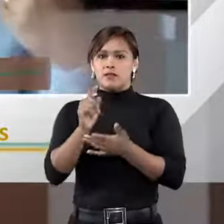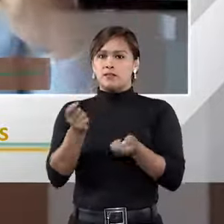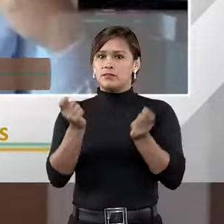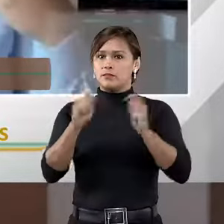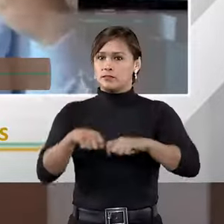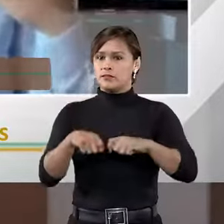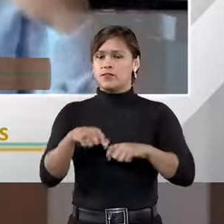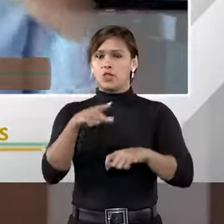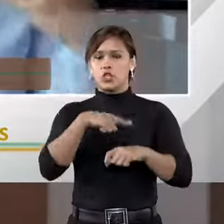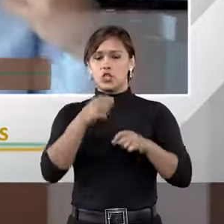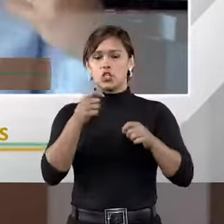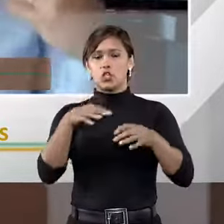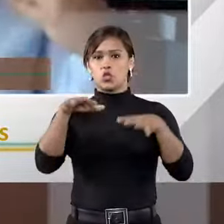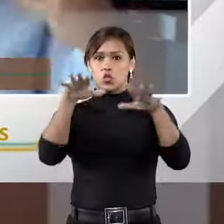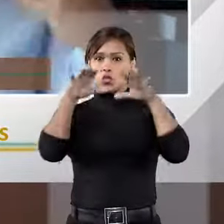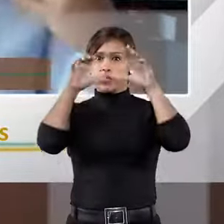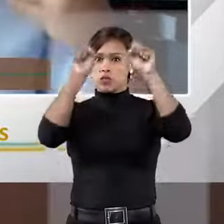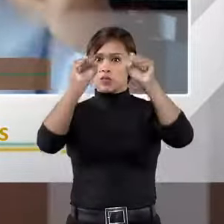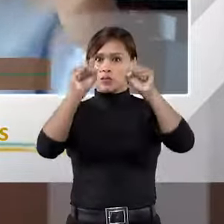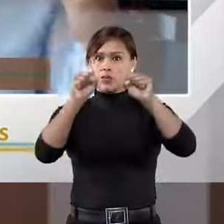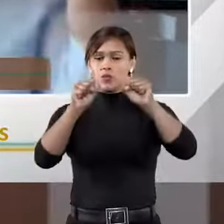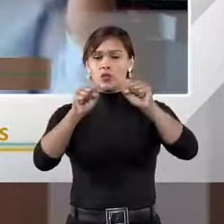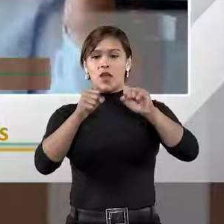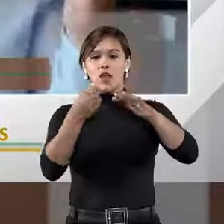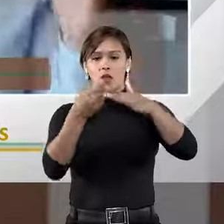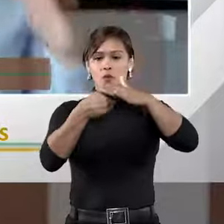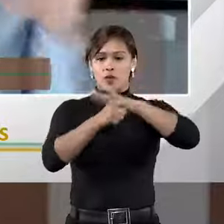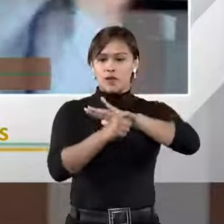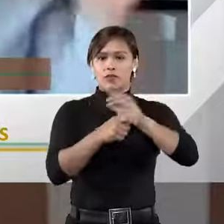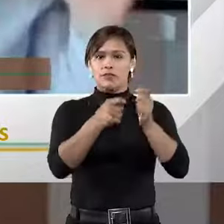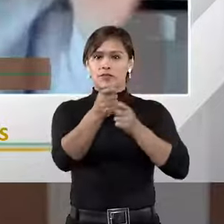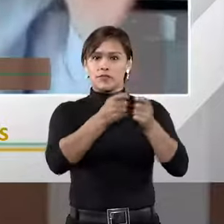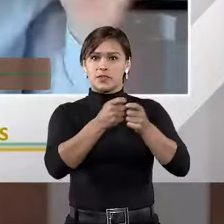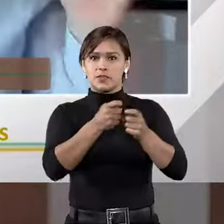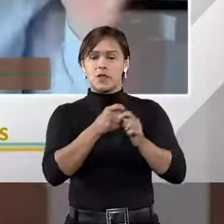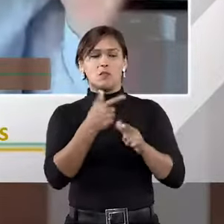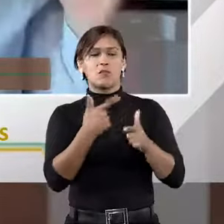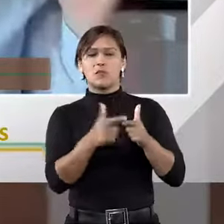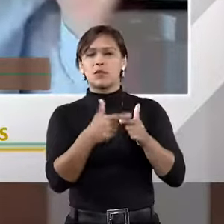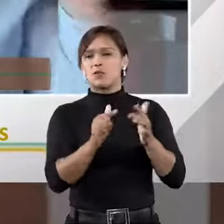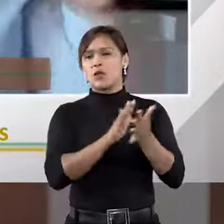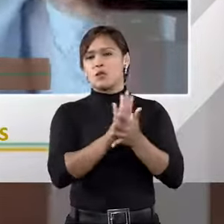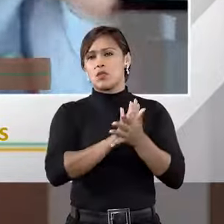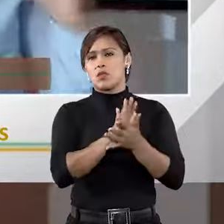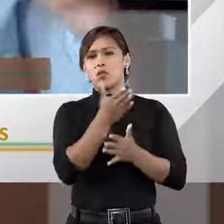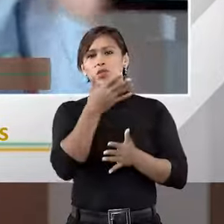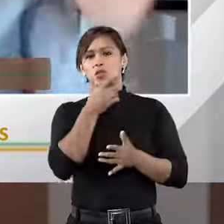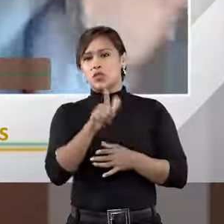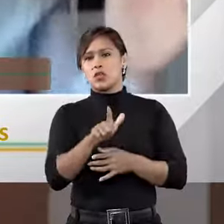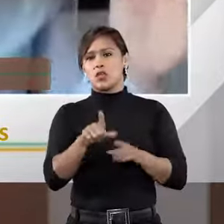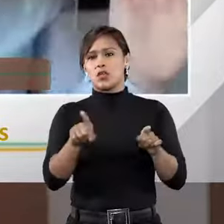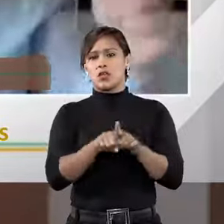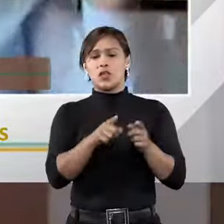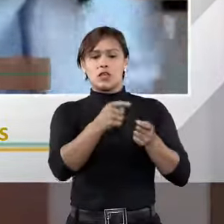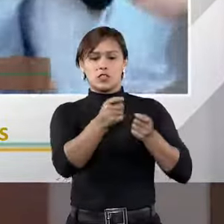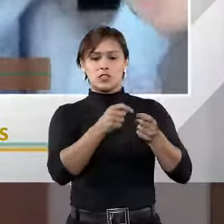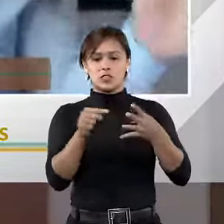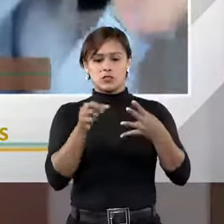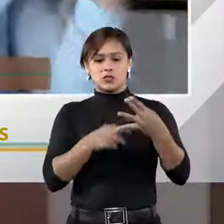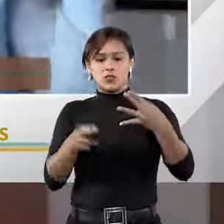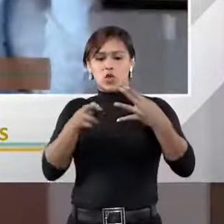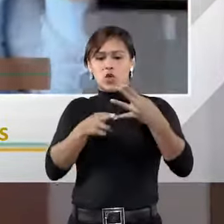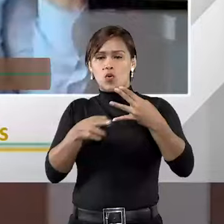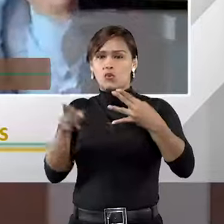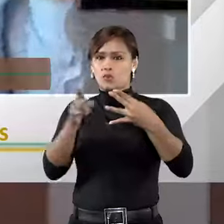possa prever um tribunal recursal arbitral não tem nenhum problema você prever isso. Eu quero uma arbitragem em duas instâncias e eu